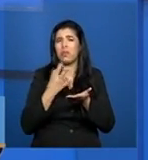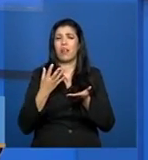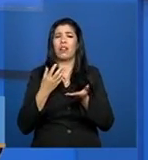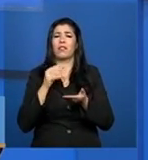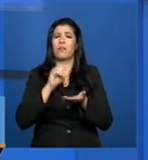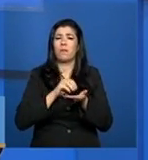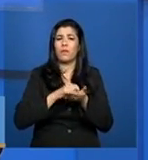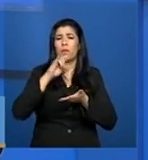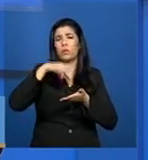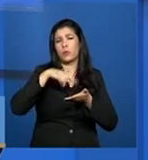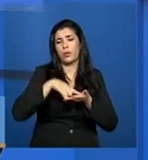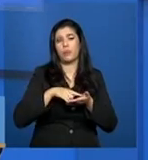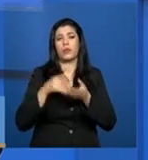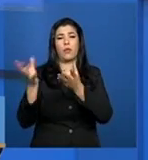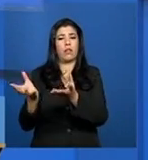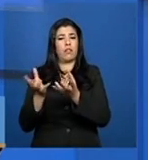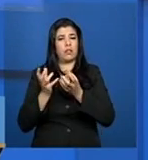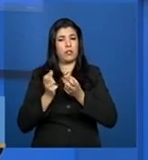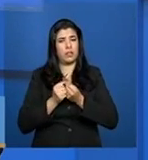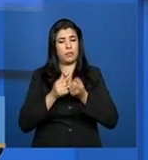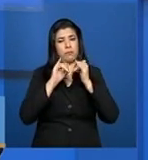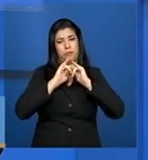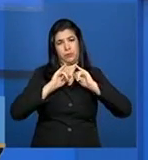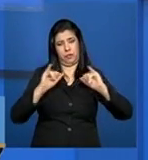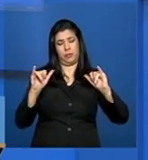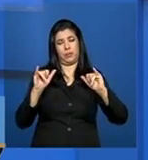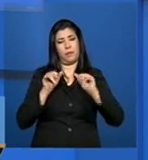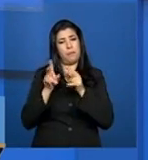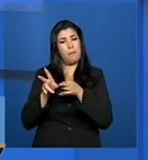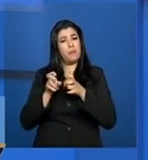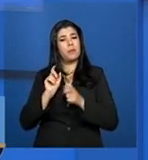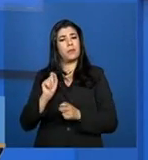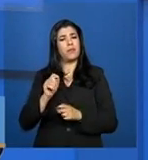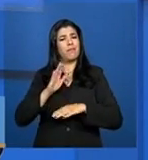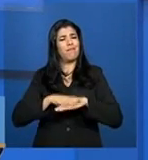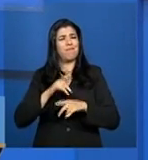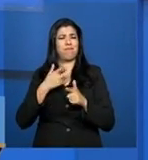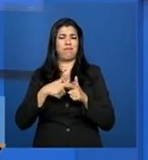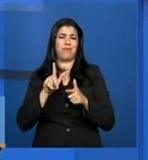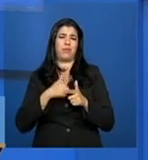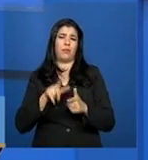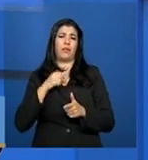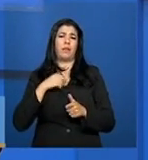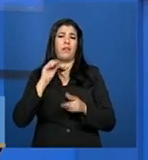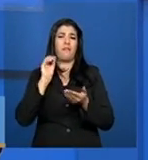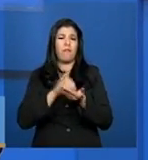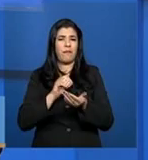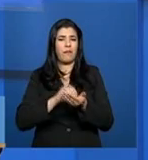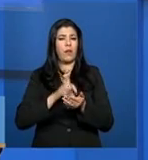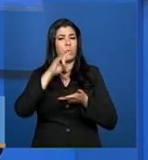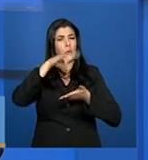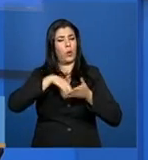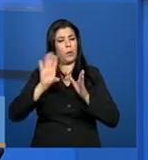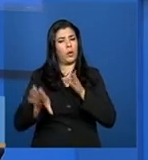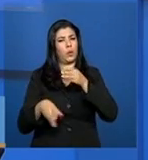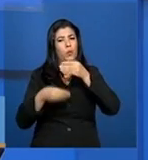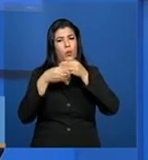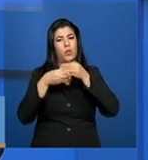recebe essas informações, a gente percebe que um dos maiores problemas é esse anexo que fica faltando.